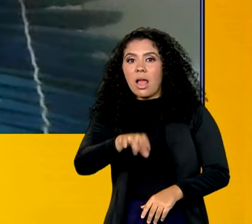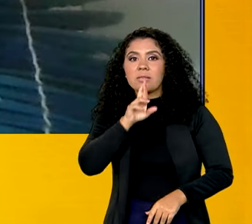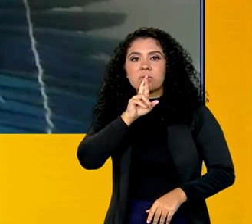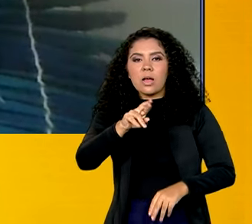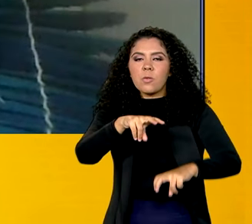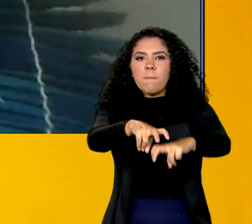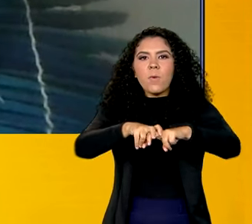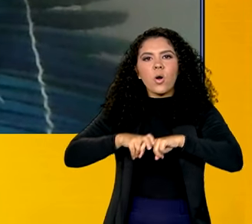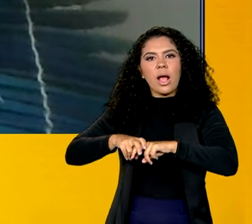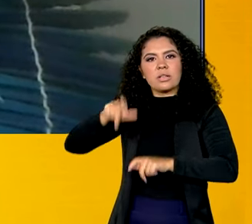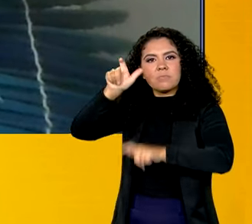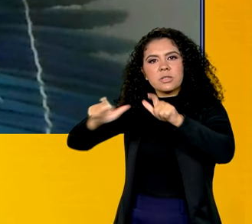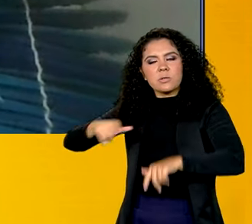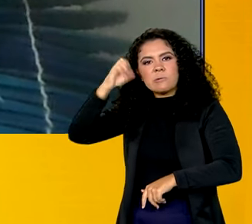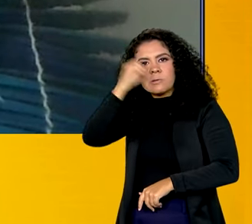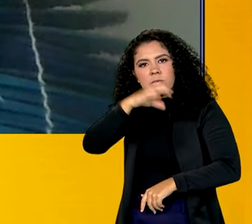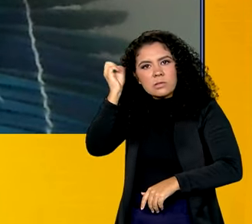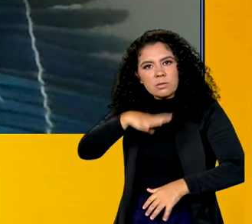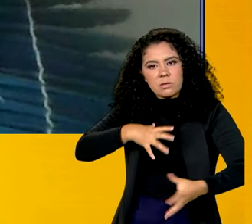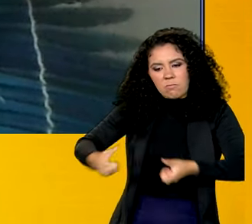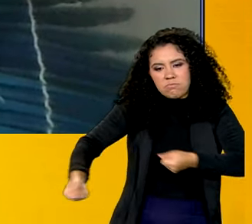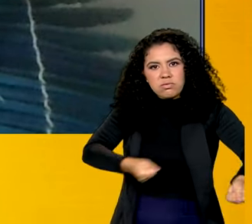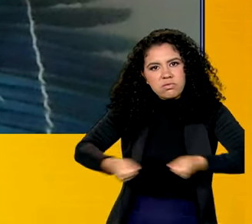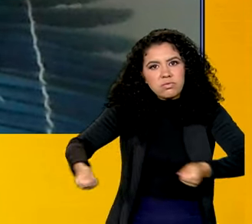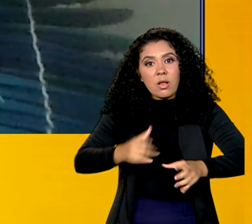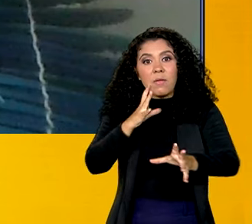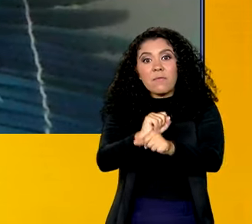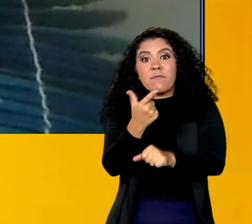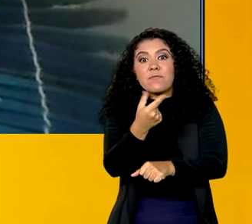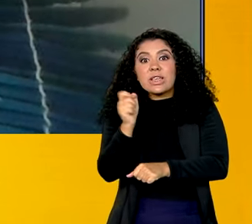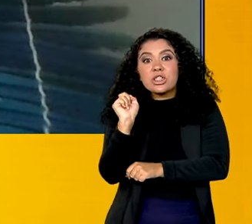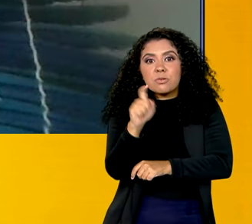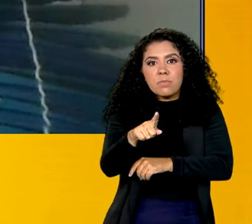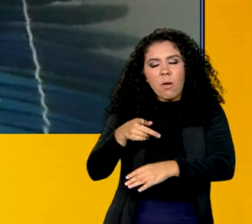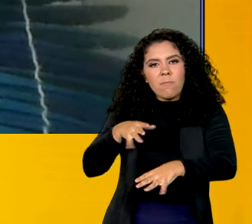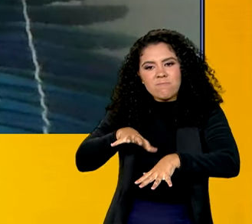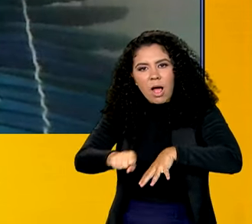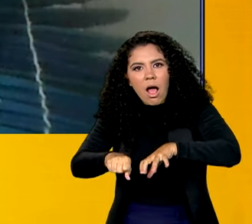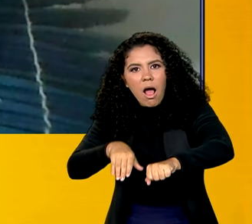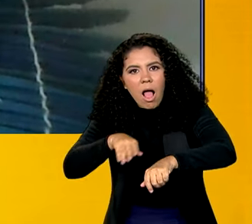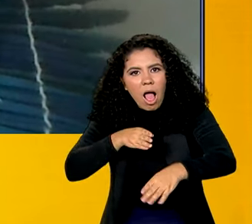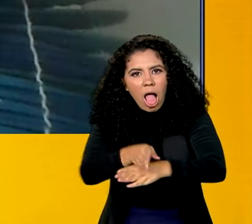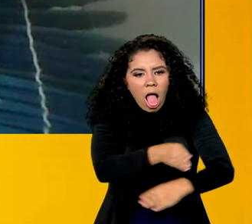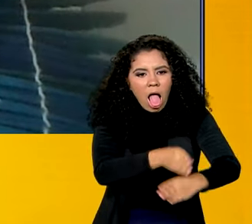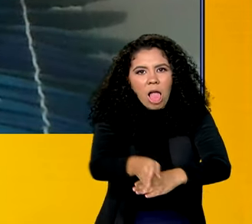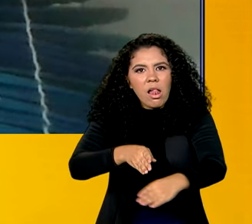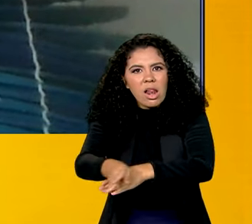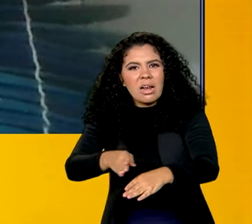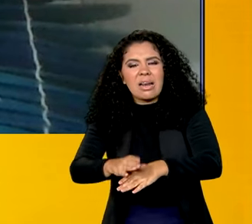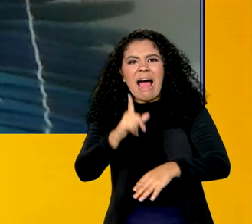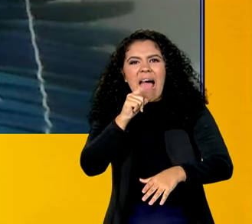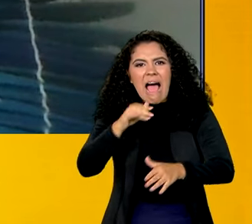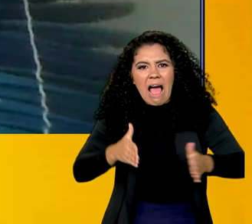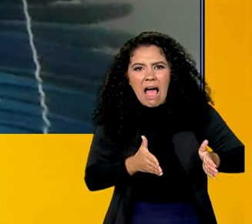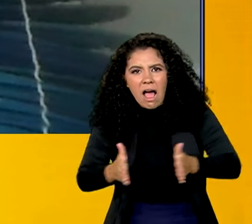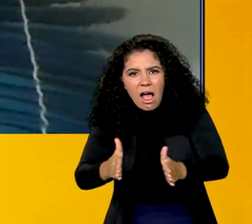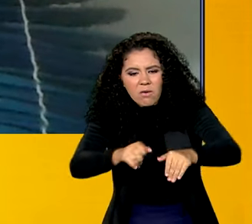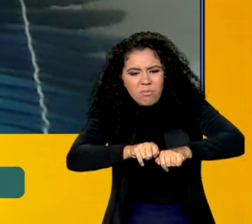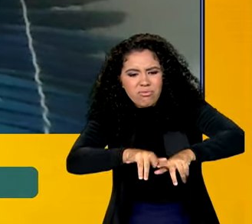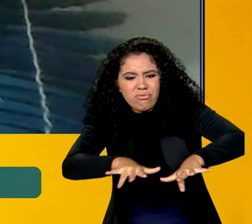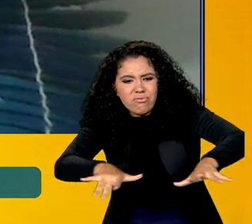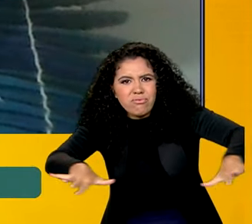garimpeira. Foram mais de 20 mil garimpeiros que invadiram o território Yanomami, contaminaram as águas dos rios, afastaram os